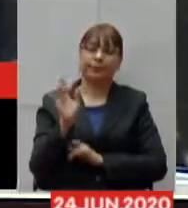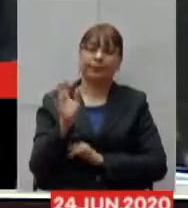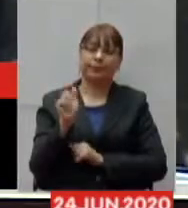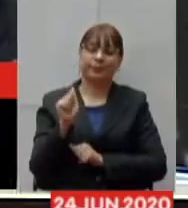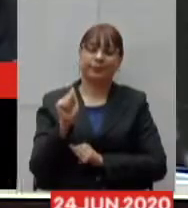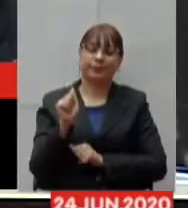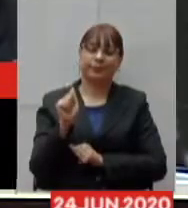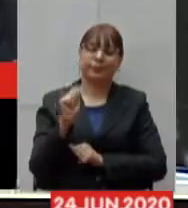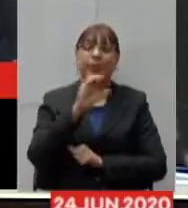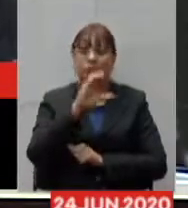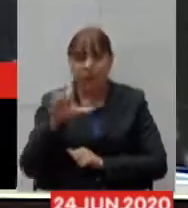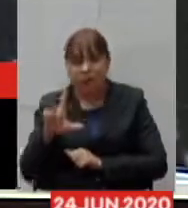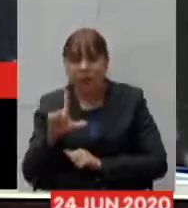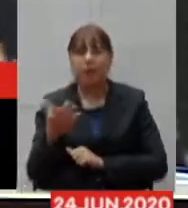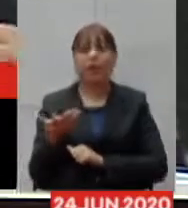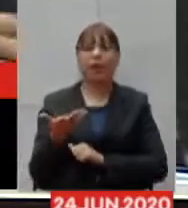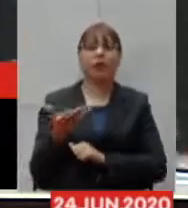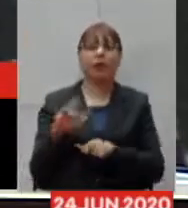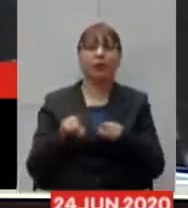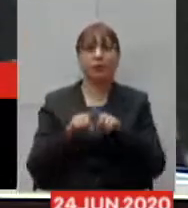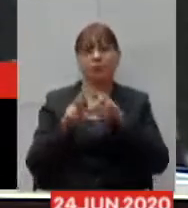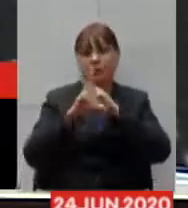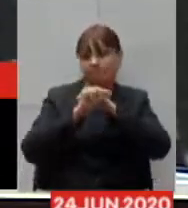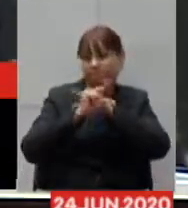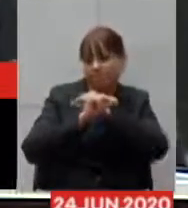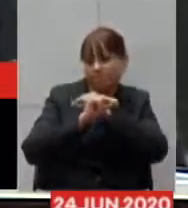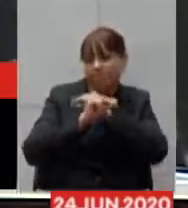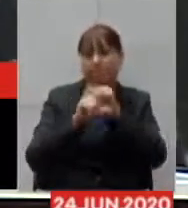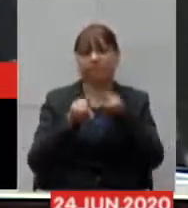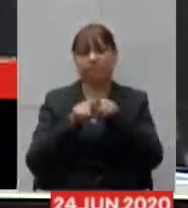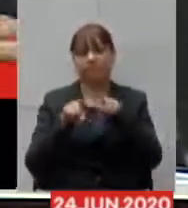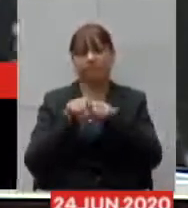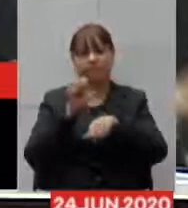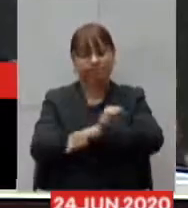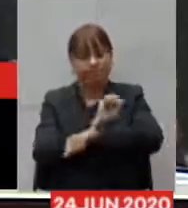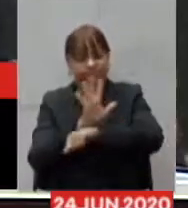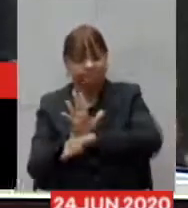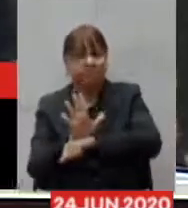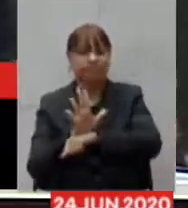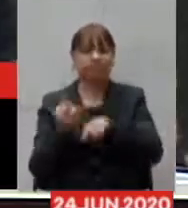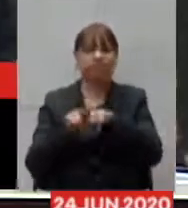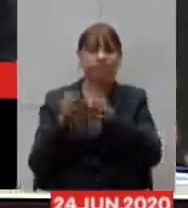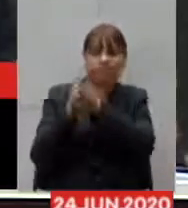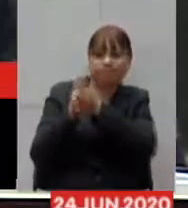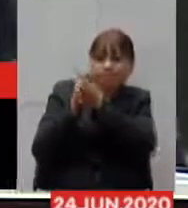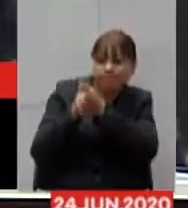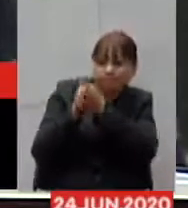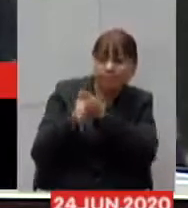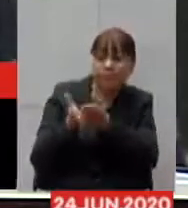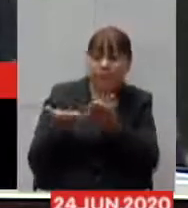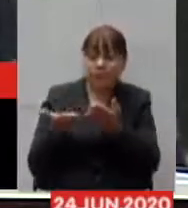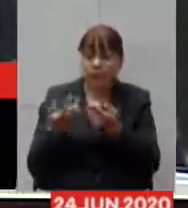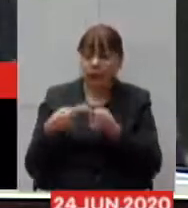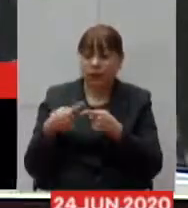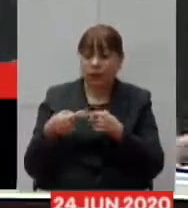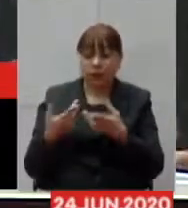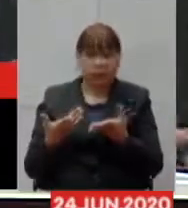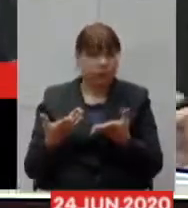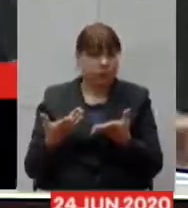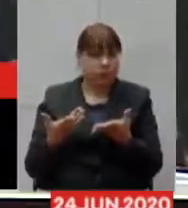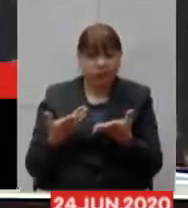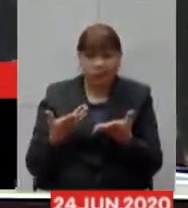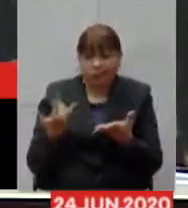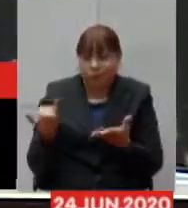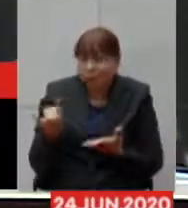conselheiro Lafayette de Patos de Minas de Montes Claros do Jequitinhonha porque são peças